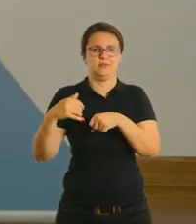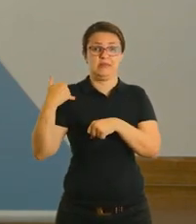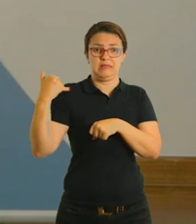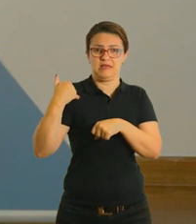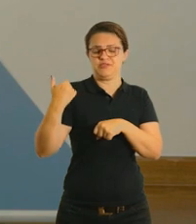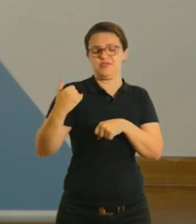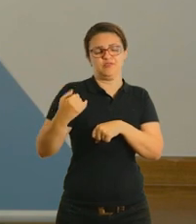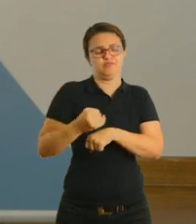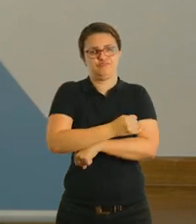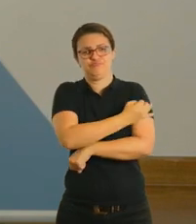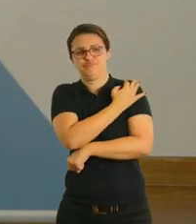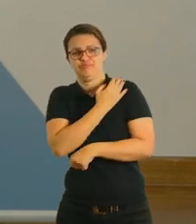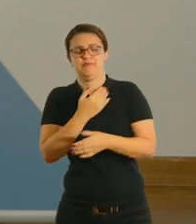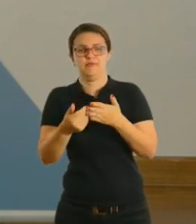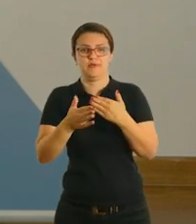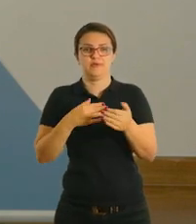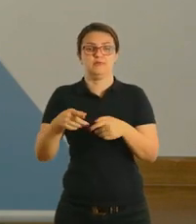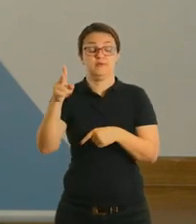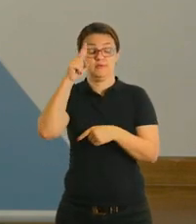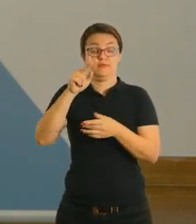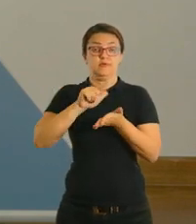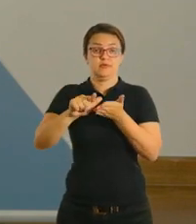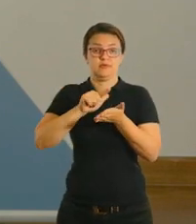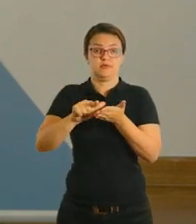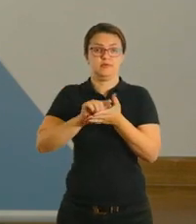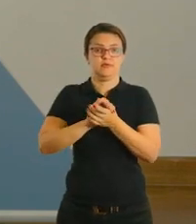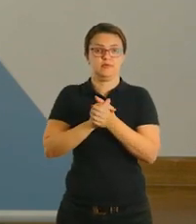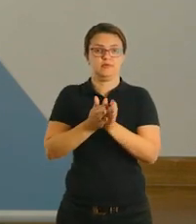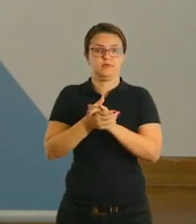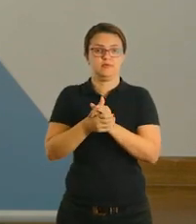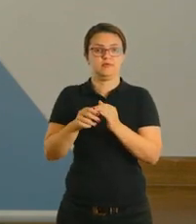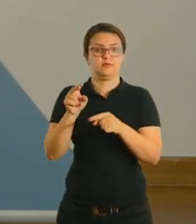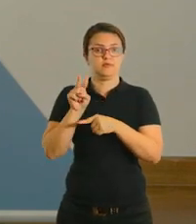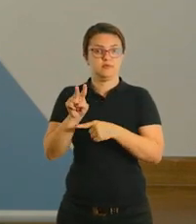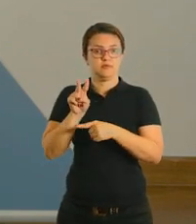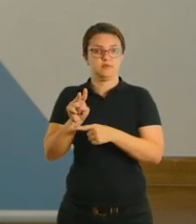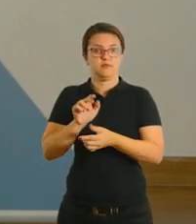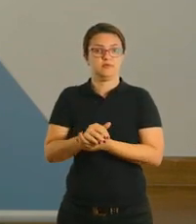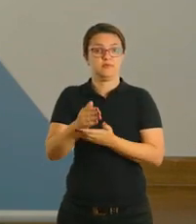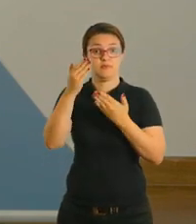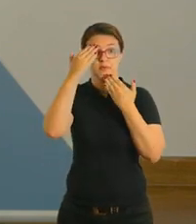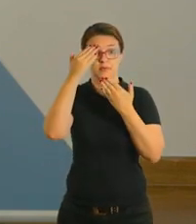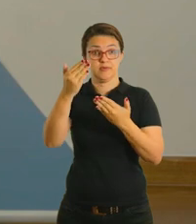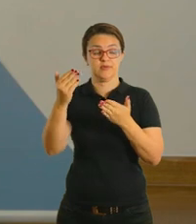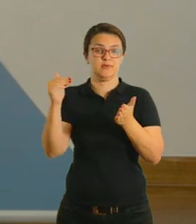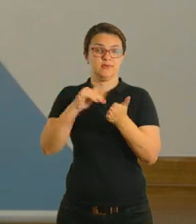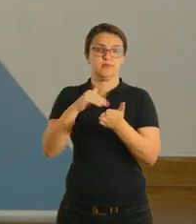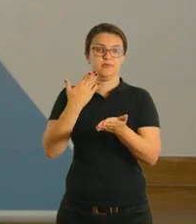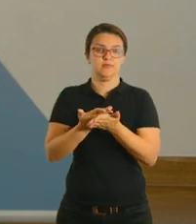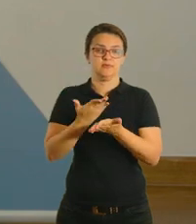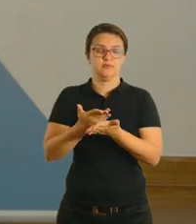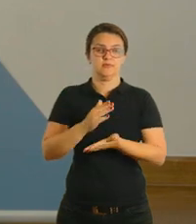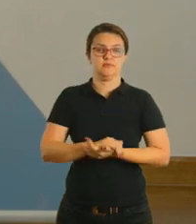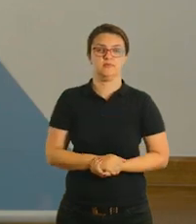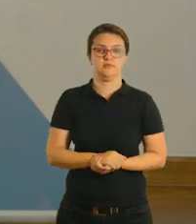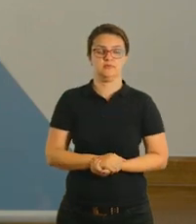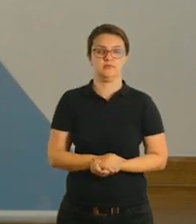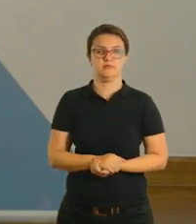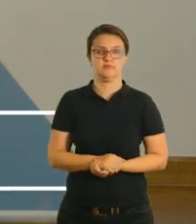várias sugestões para várias idades. Não se esqueça da higiene, lavar bem as mãos, se cuidar, tá bom?